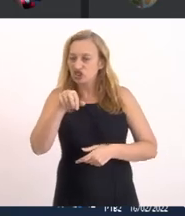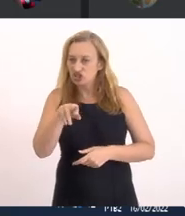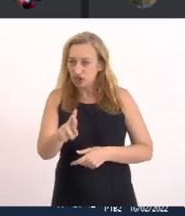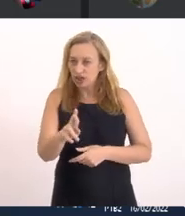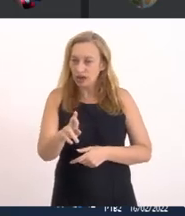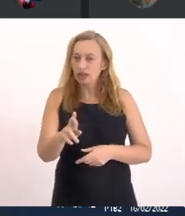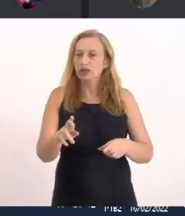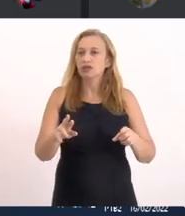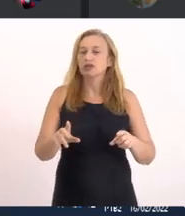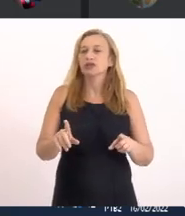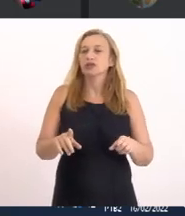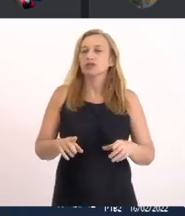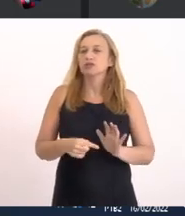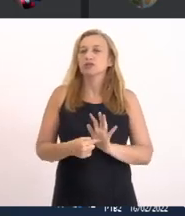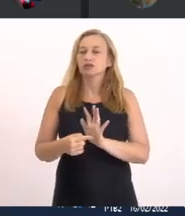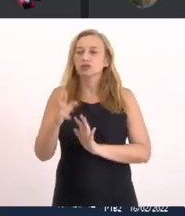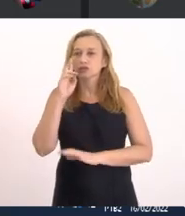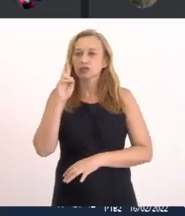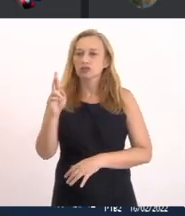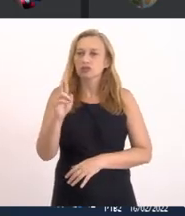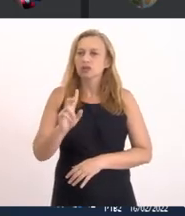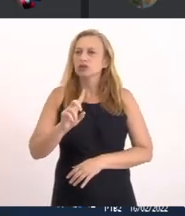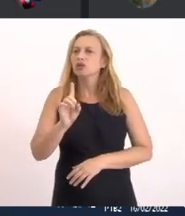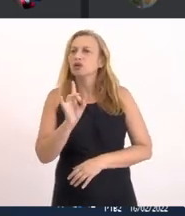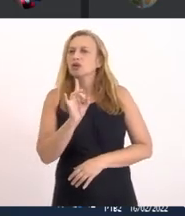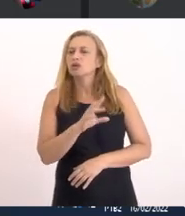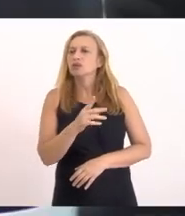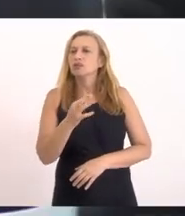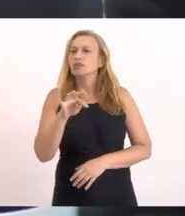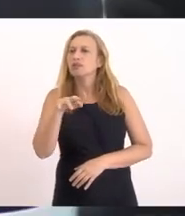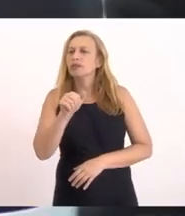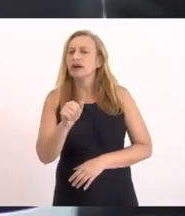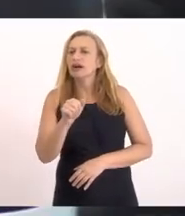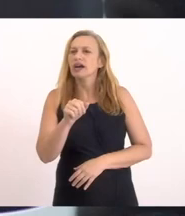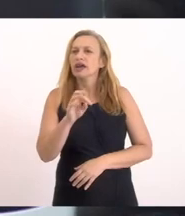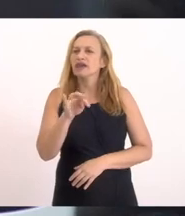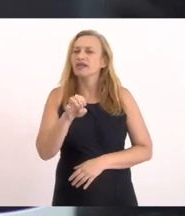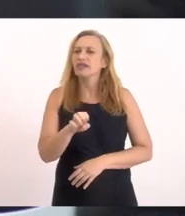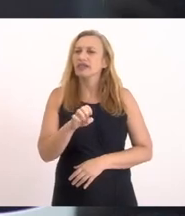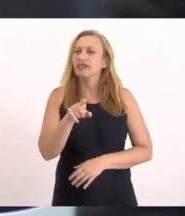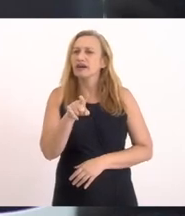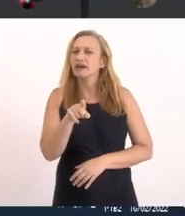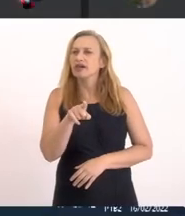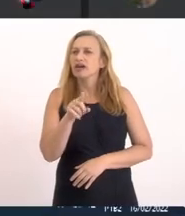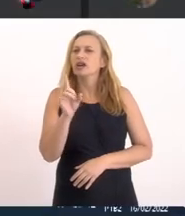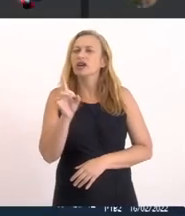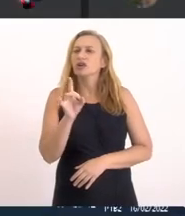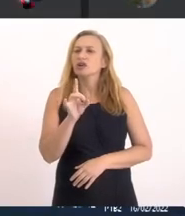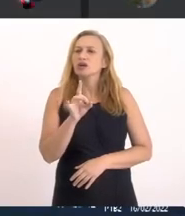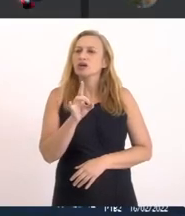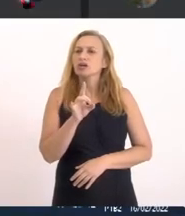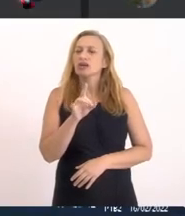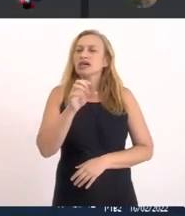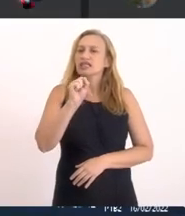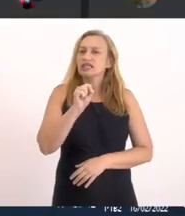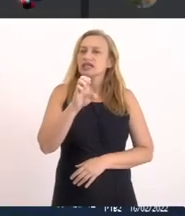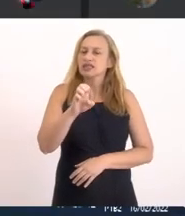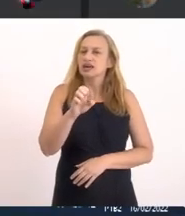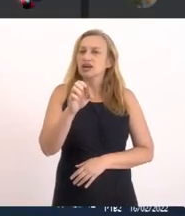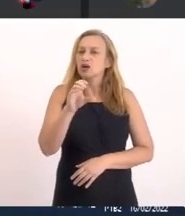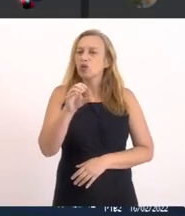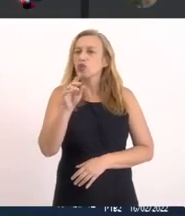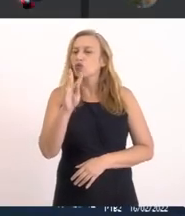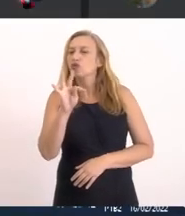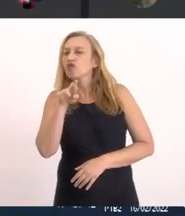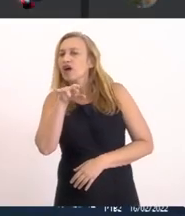maior Interesse em mostrar o senhor A única Ete primária Que vocês têm É a Ete de Bacachá? A única Ete Secundária Que nós